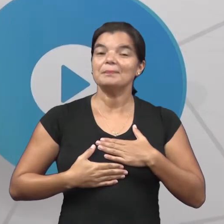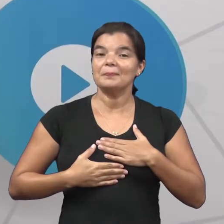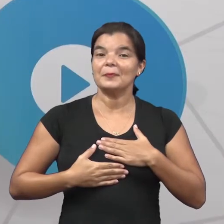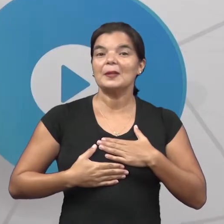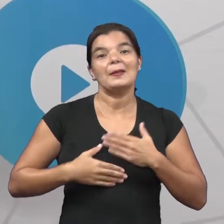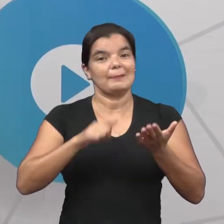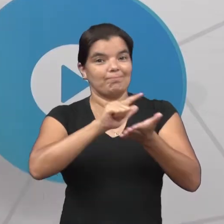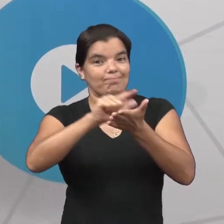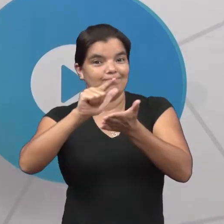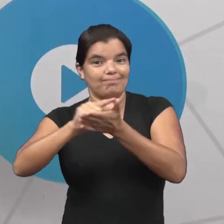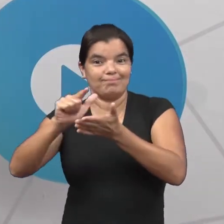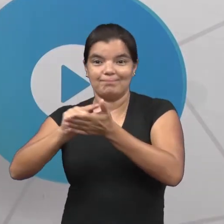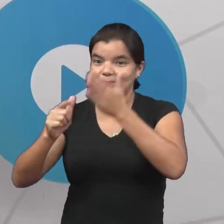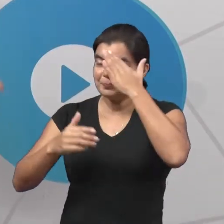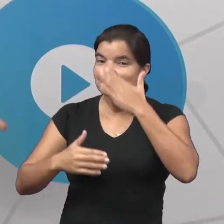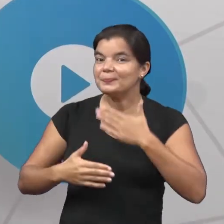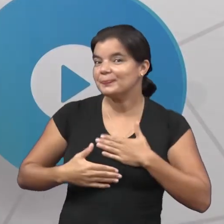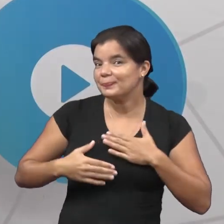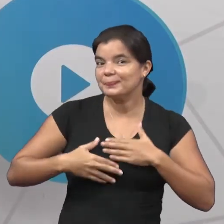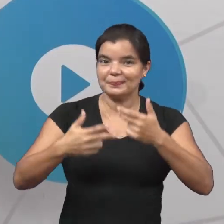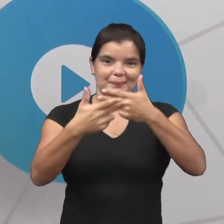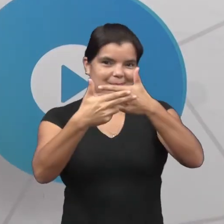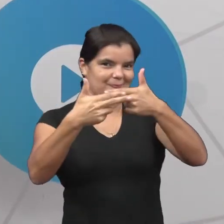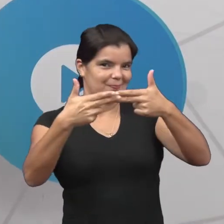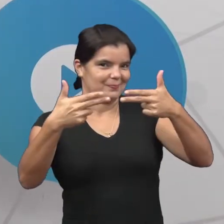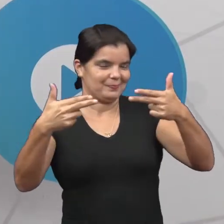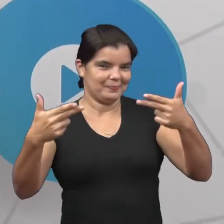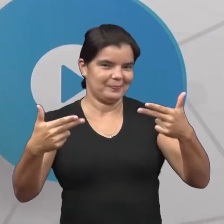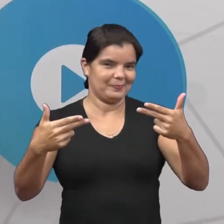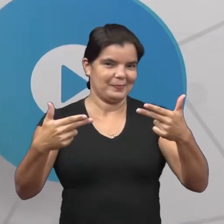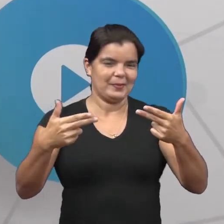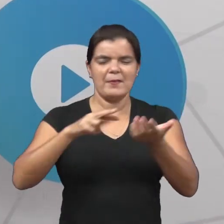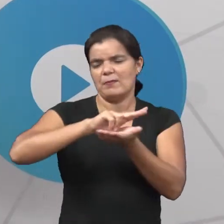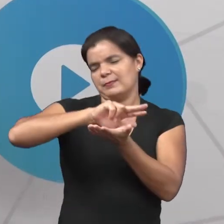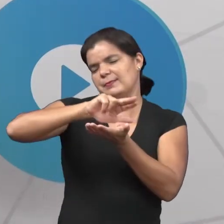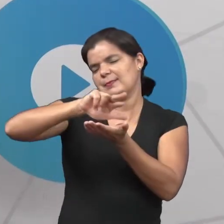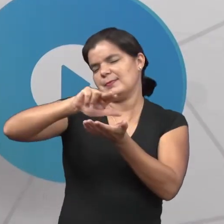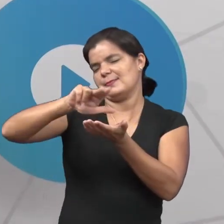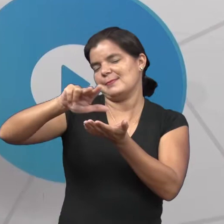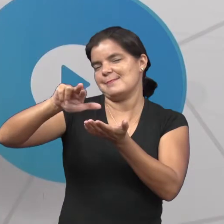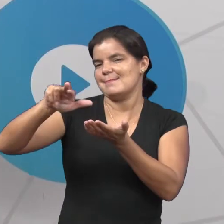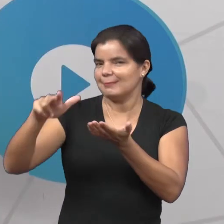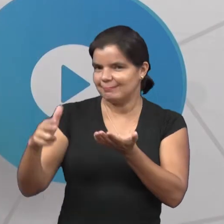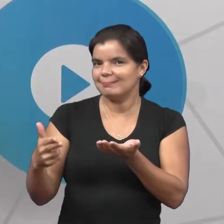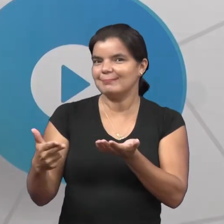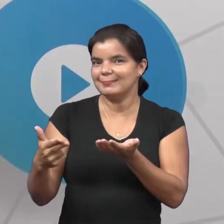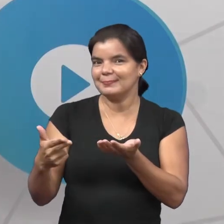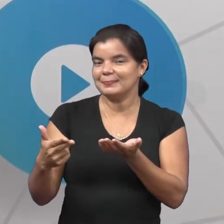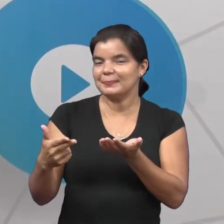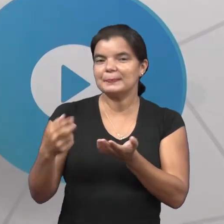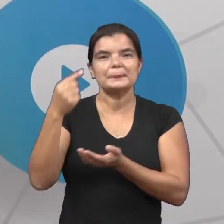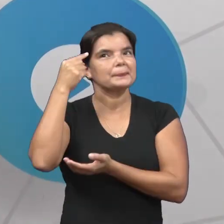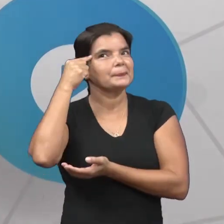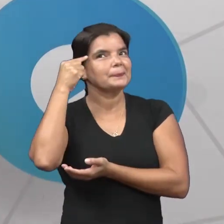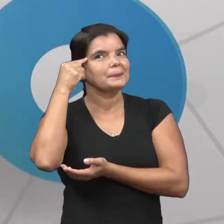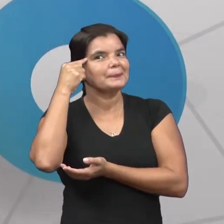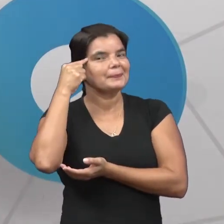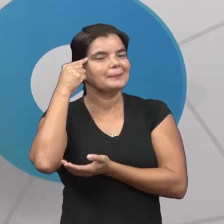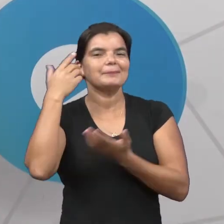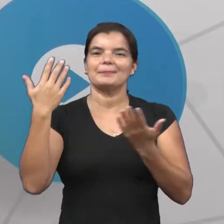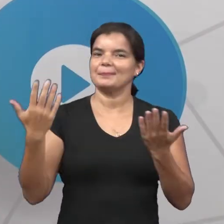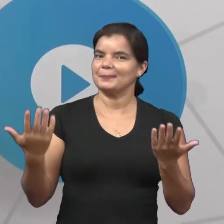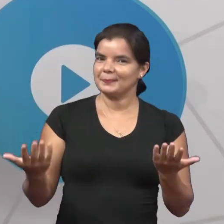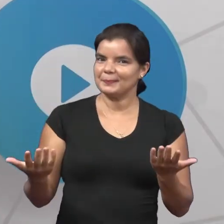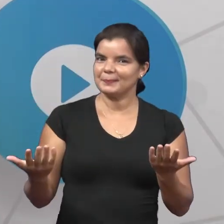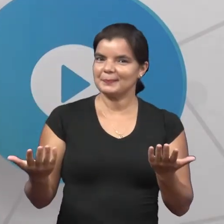higiene, os objetos e muito, muitos outros. Pensando nisso,